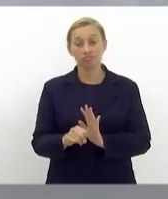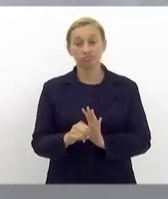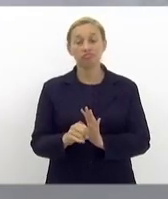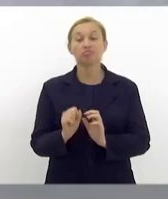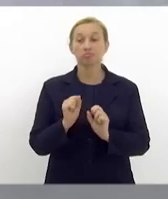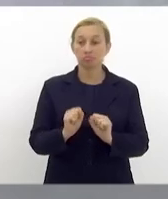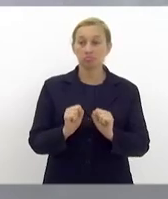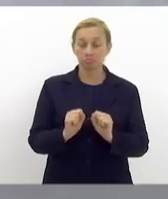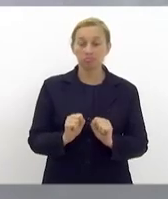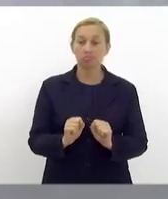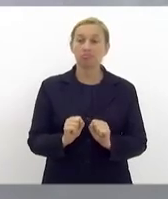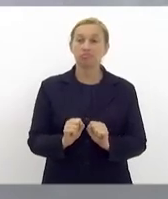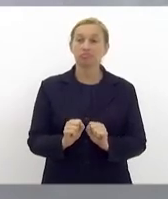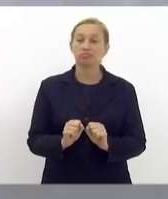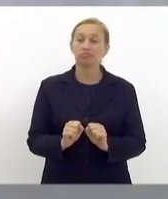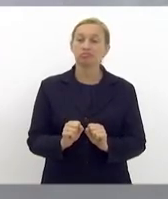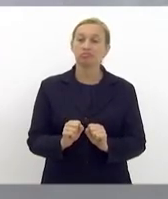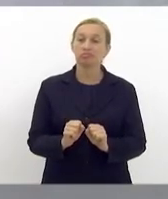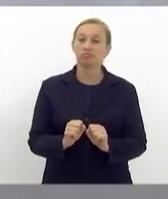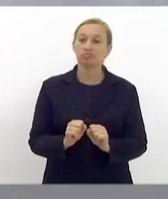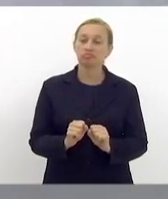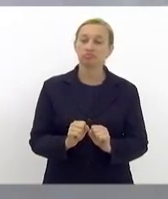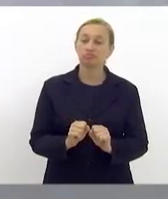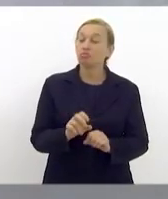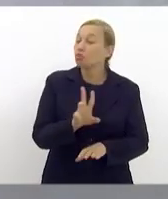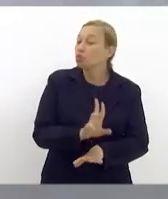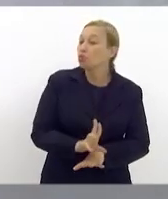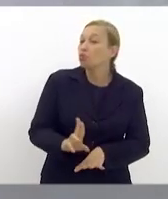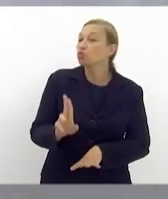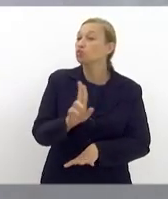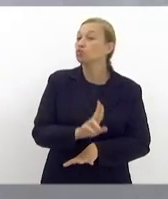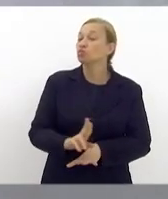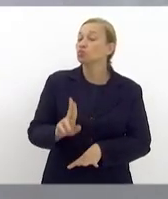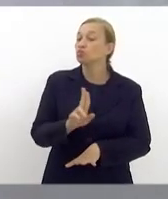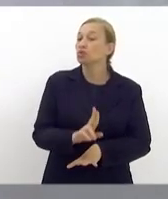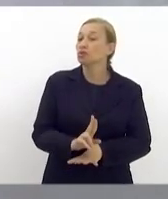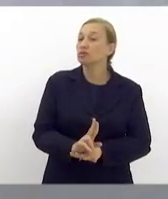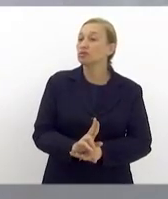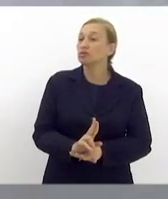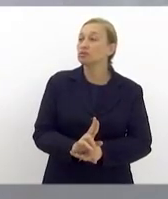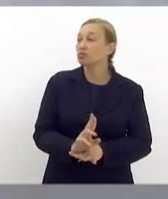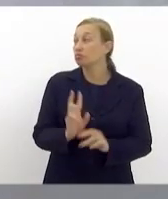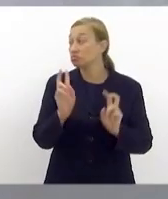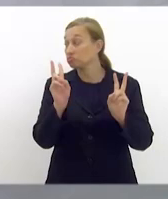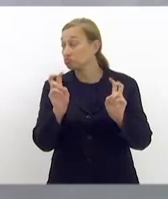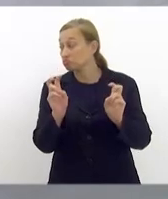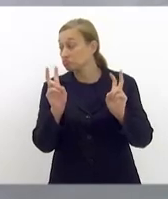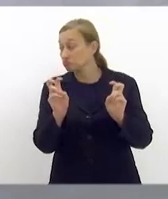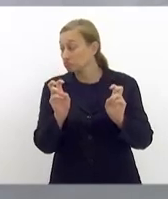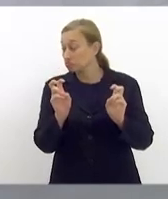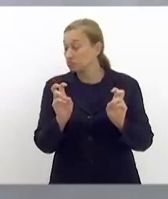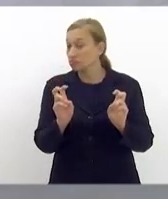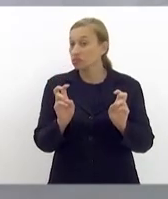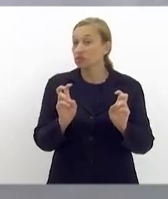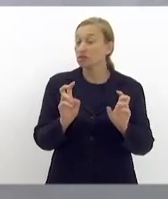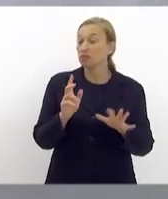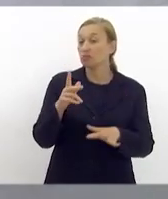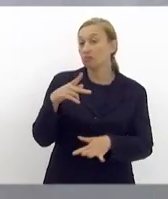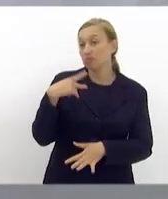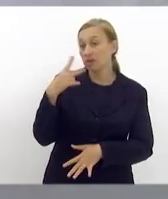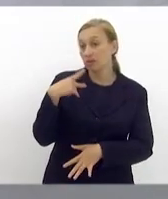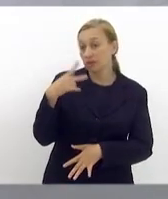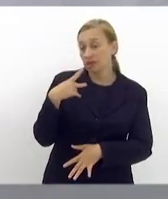até de maneira, usando do fato de sermos parlamentar,